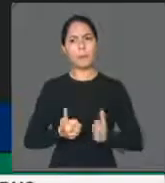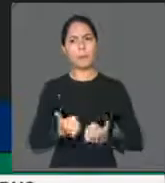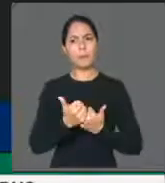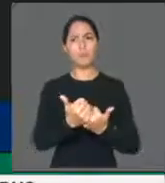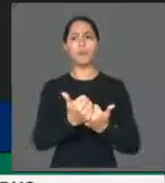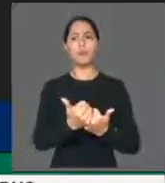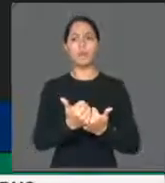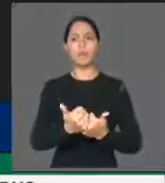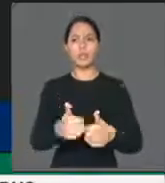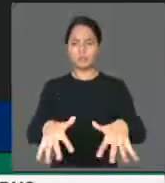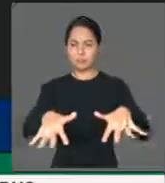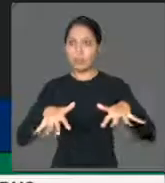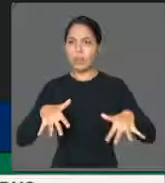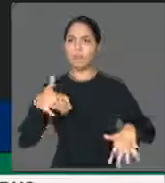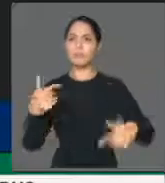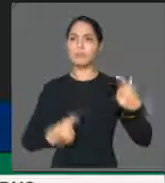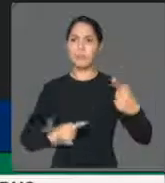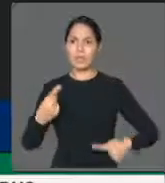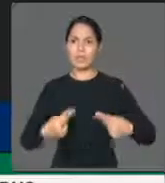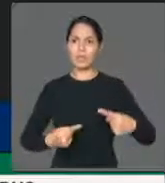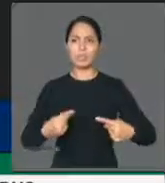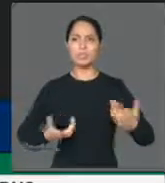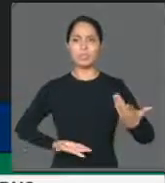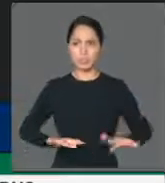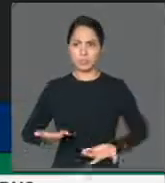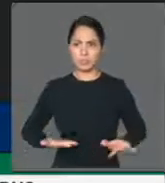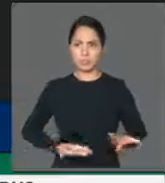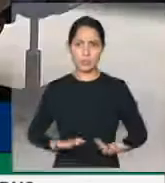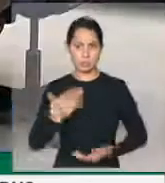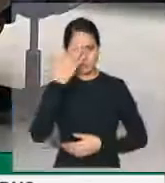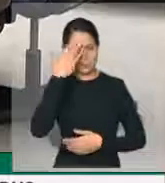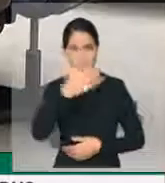à classe política e também à classe dos servidores. Obrigado, presidente. Obrigado, Paulo.